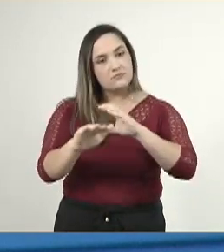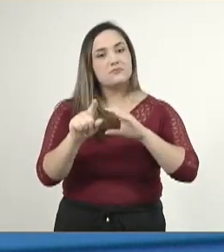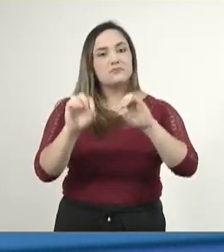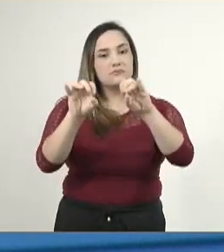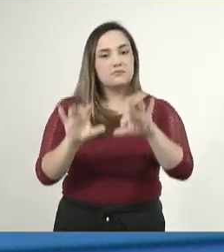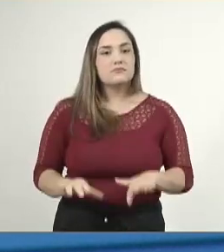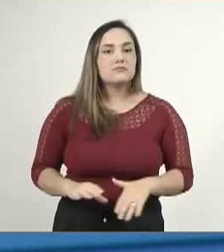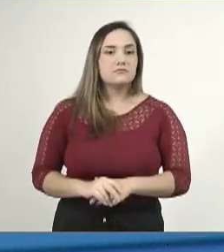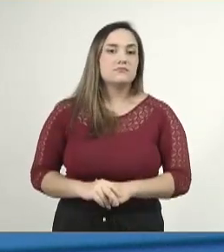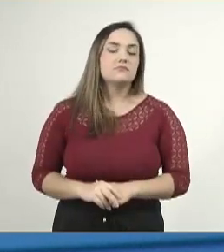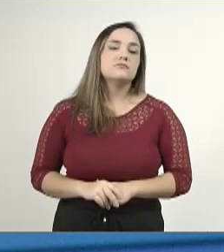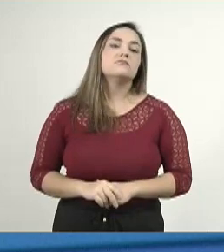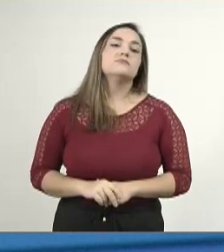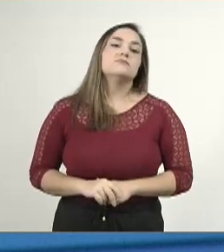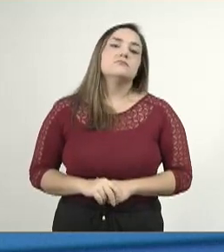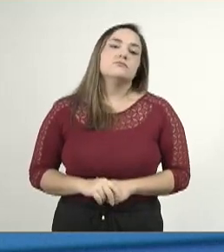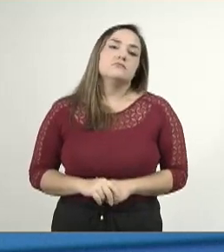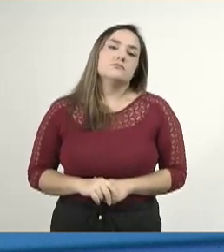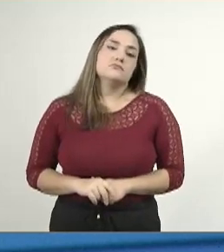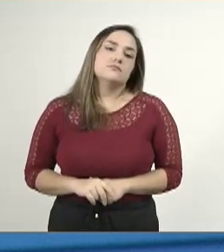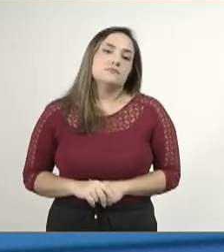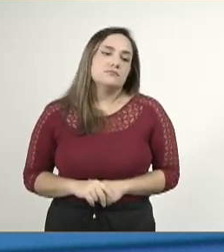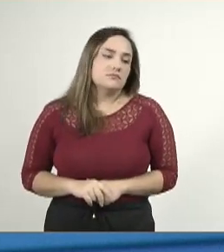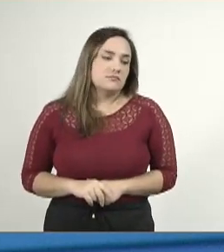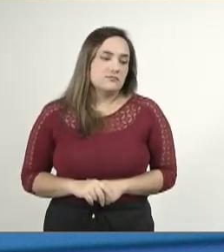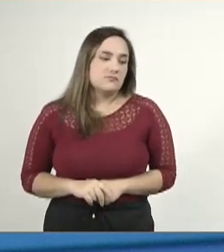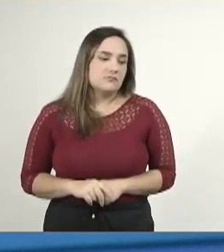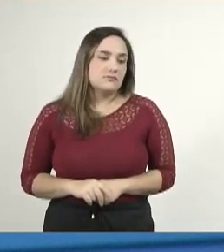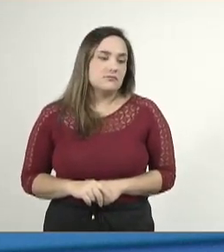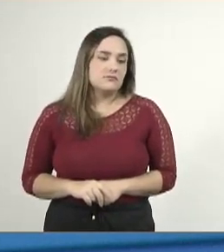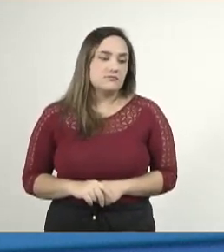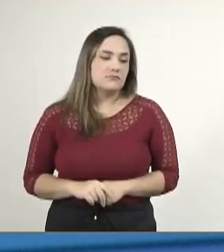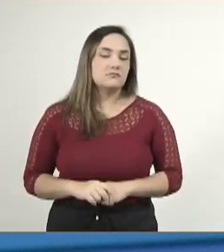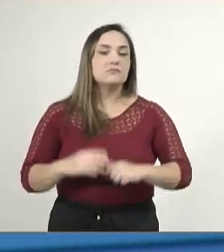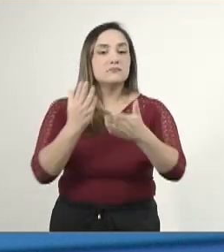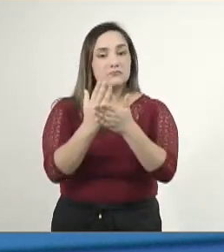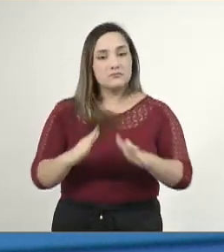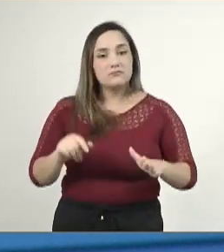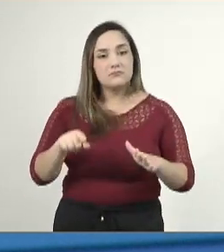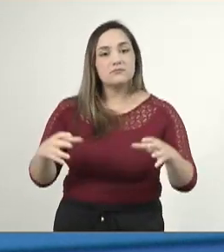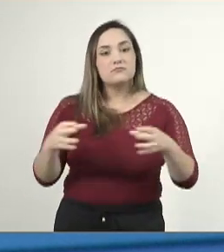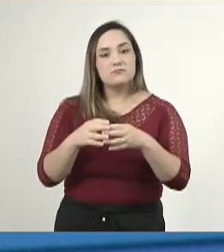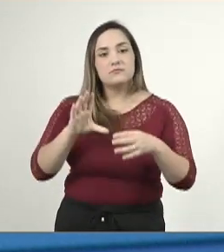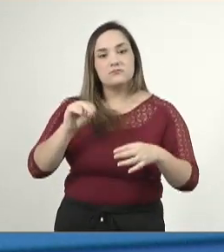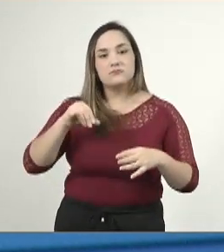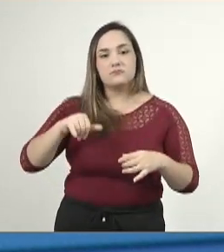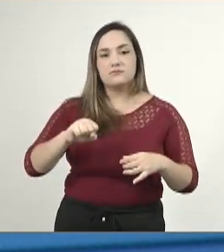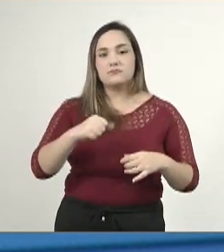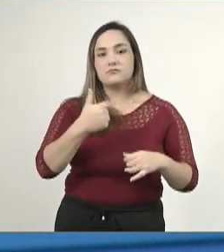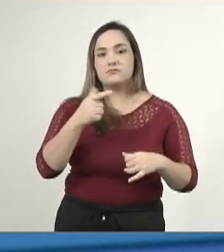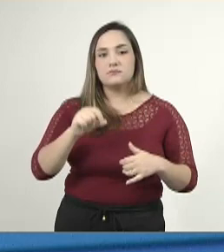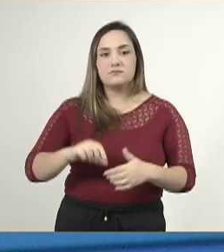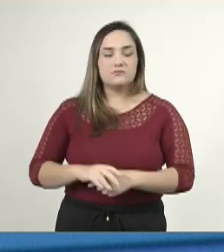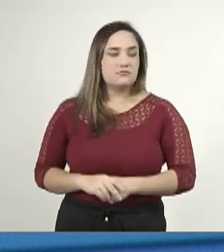ofício encaminhando o encerramento das nossas atividades.